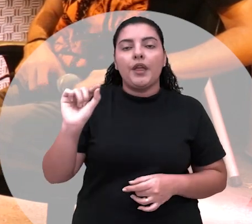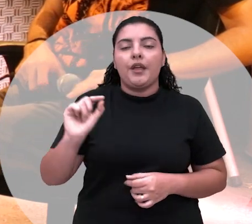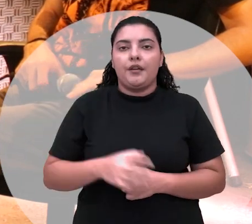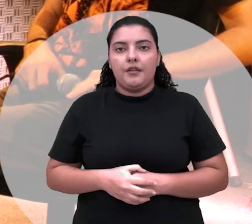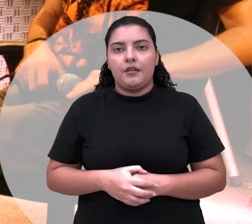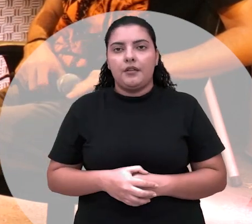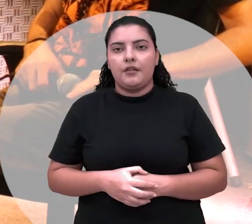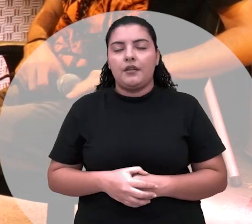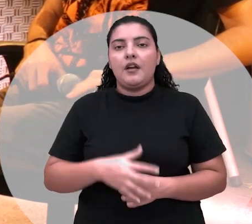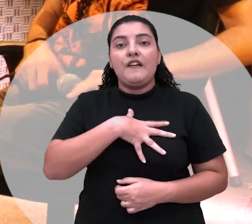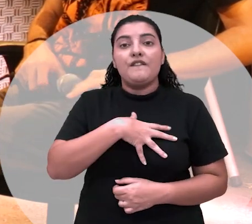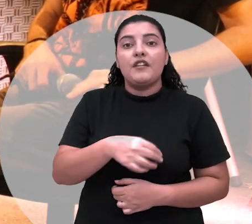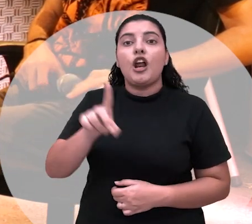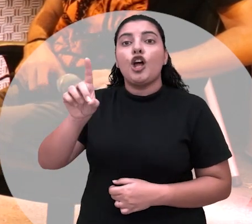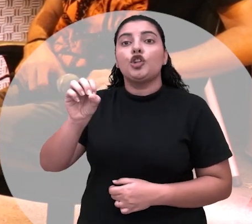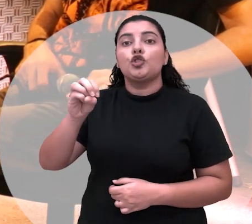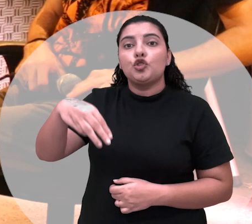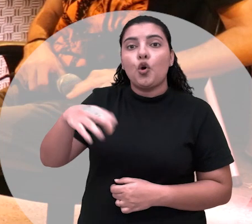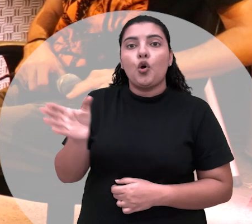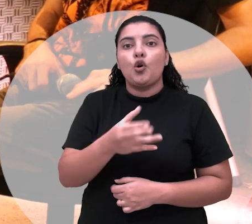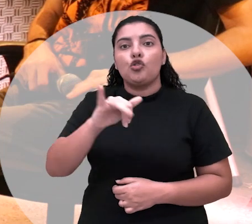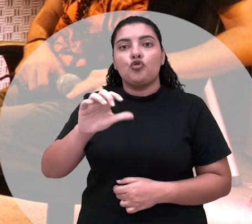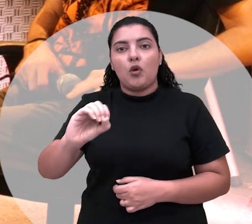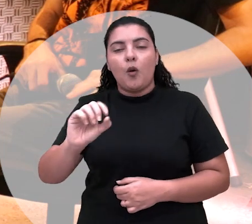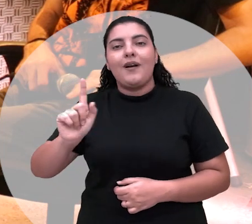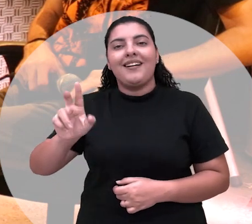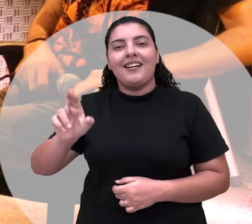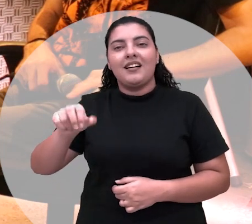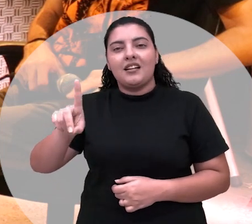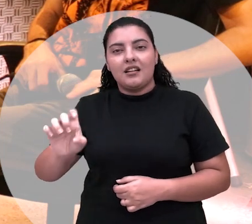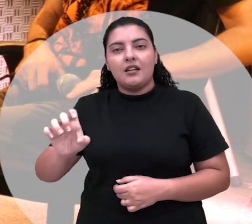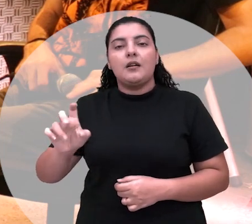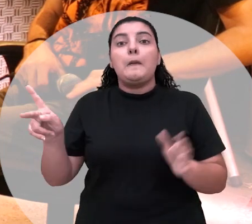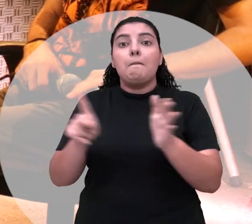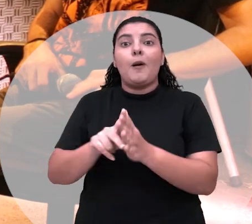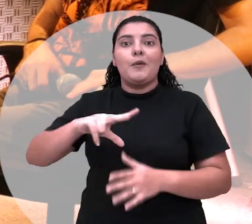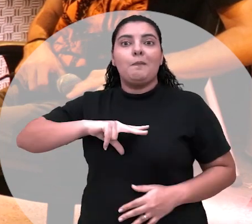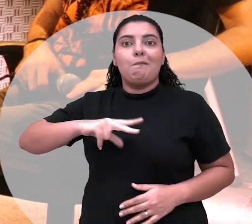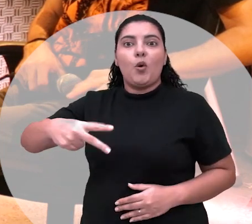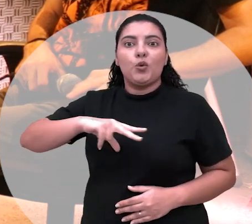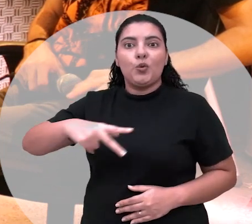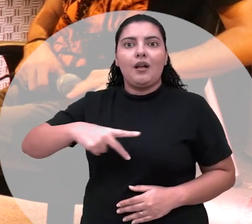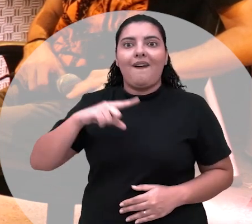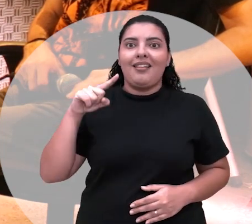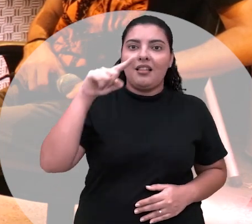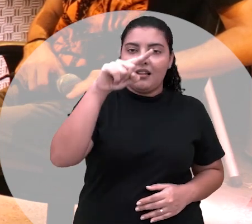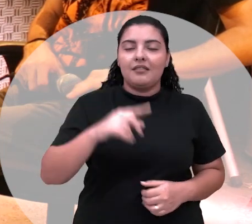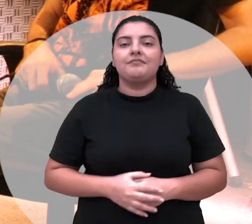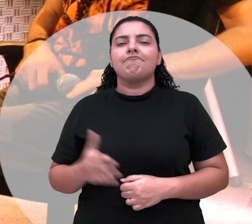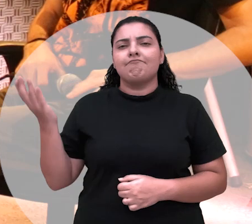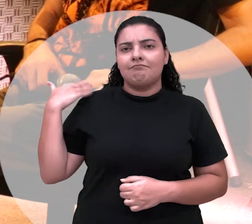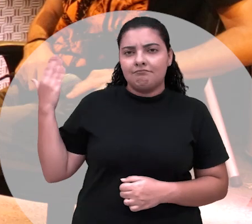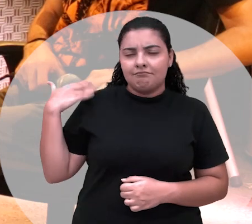era filha de Dom João grande que veio da corte de Portugal na época